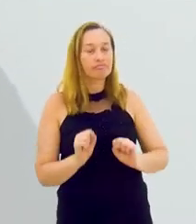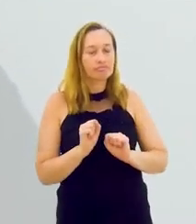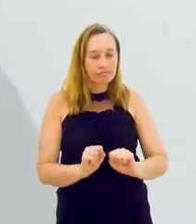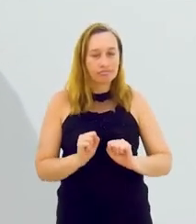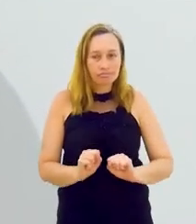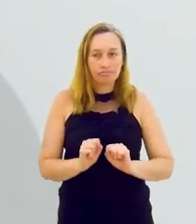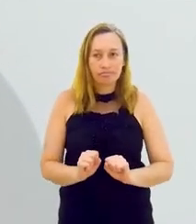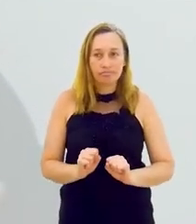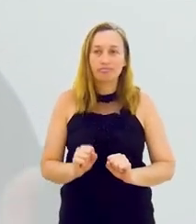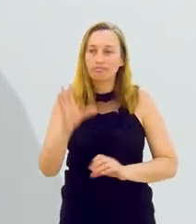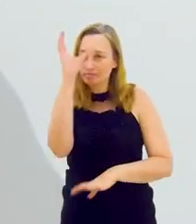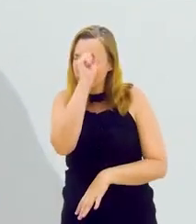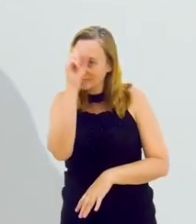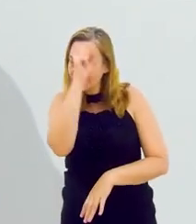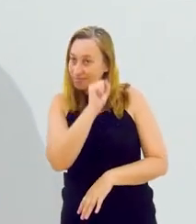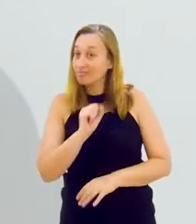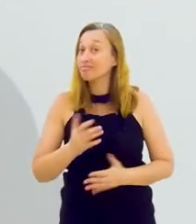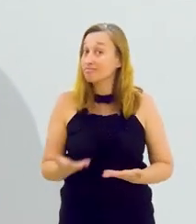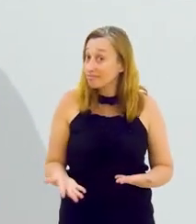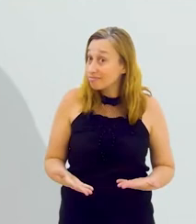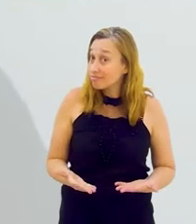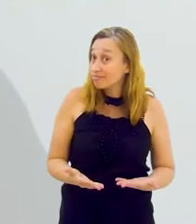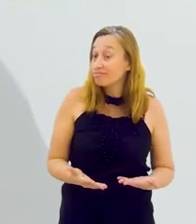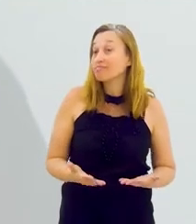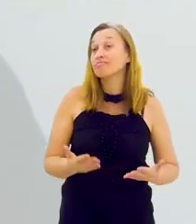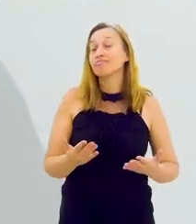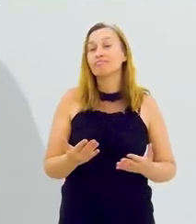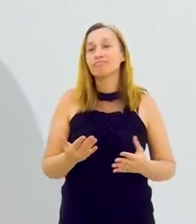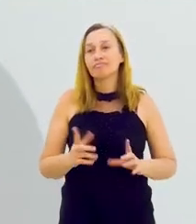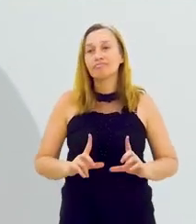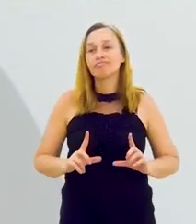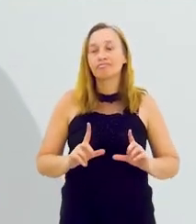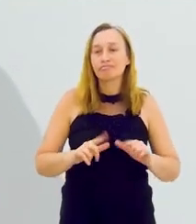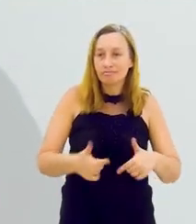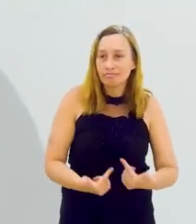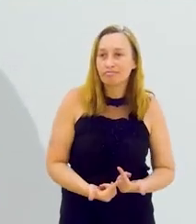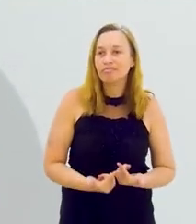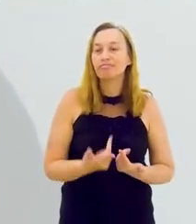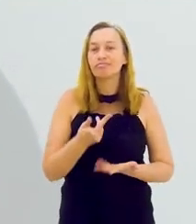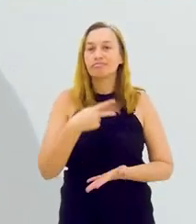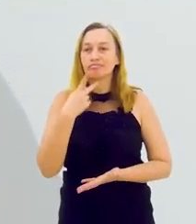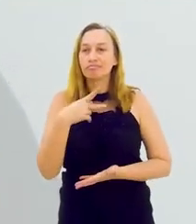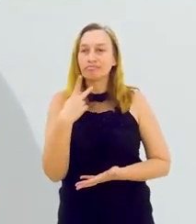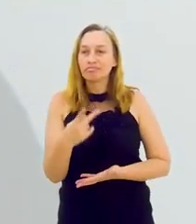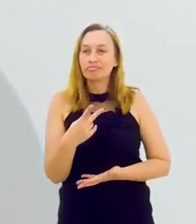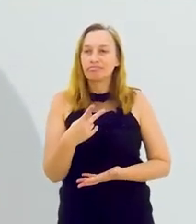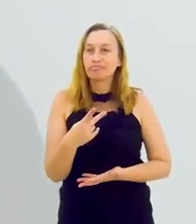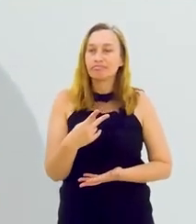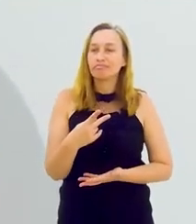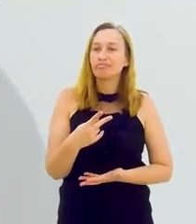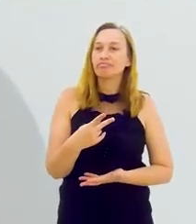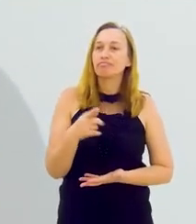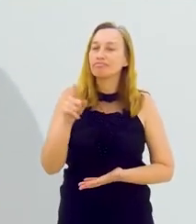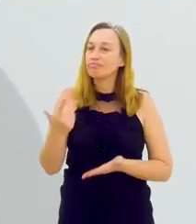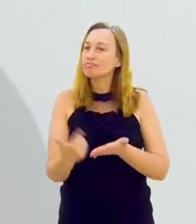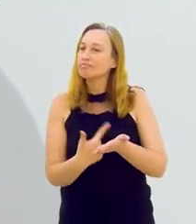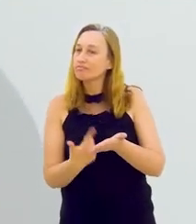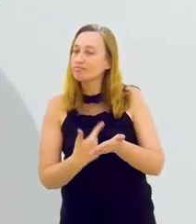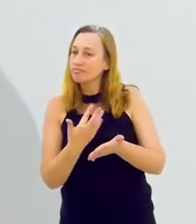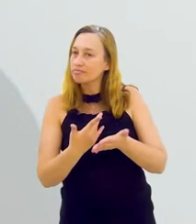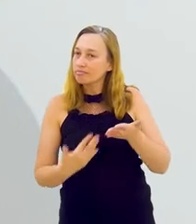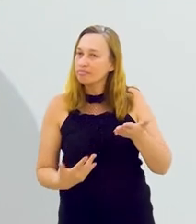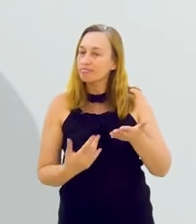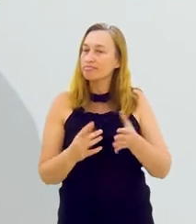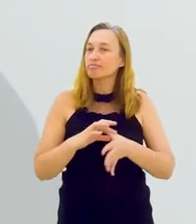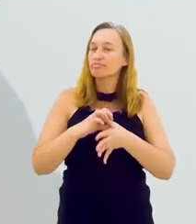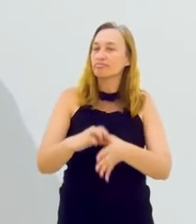competências que podem ser aprendidas, né? E pode-se mergulhar nessas competências. A gente fala muito, e você cita no